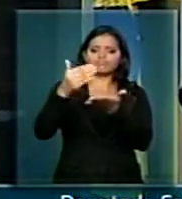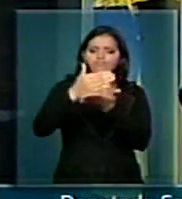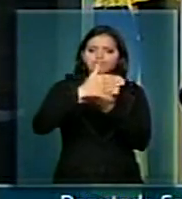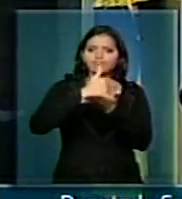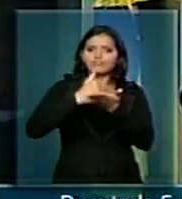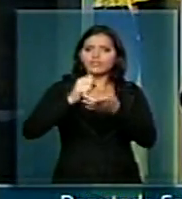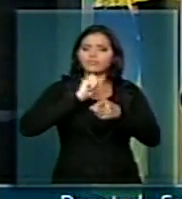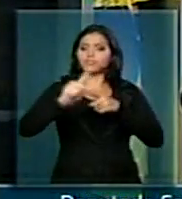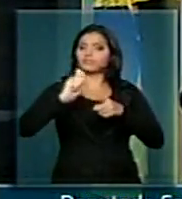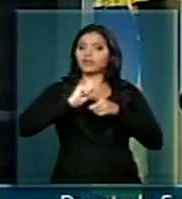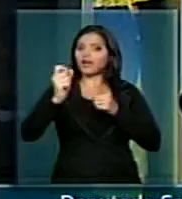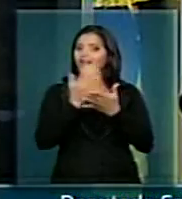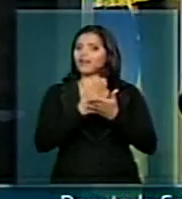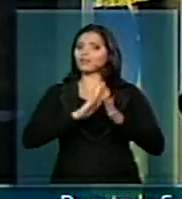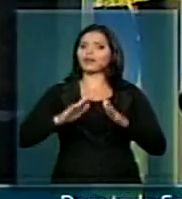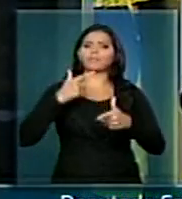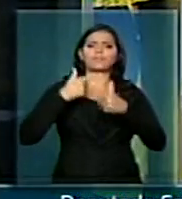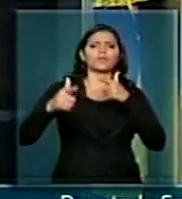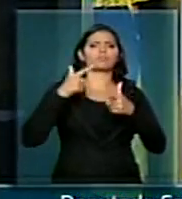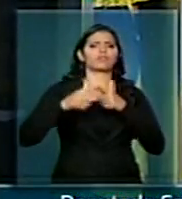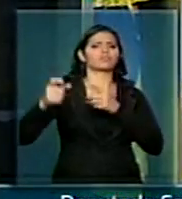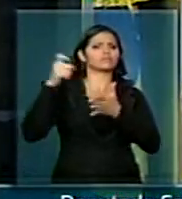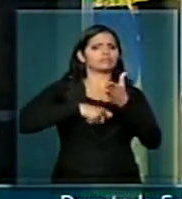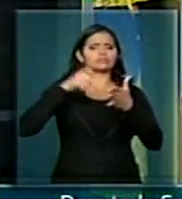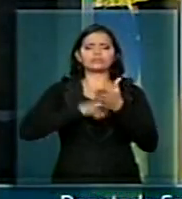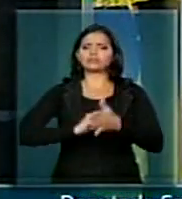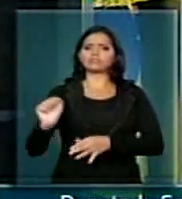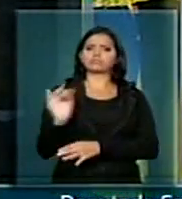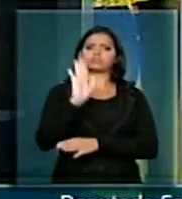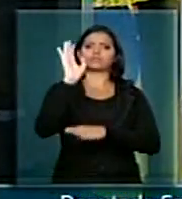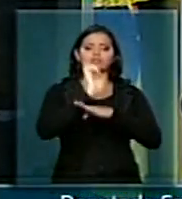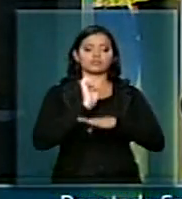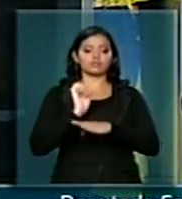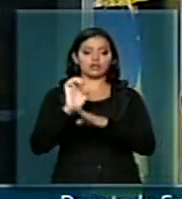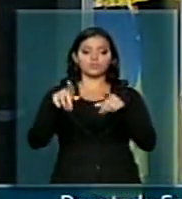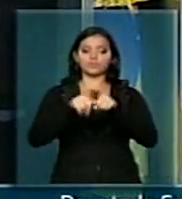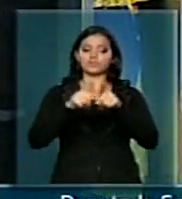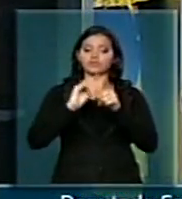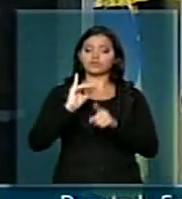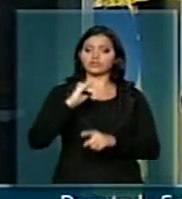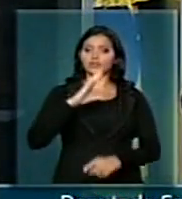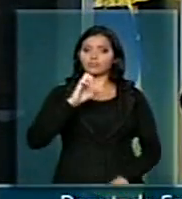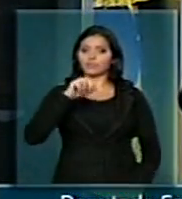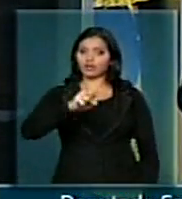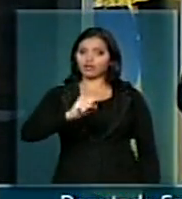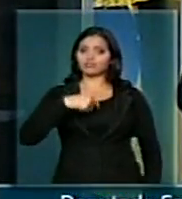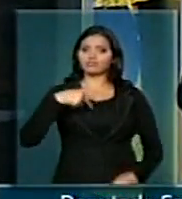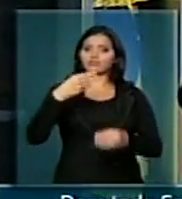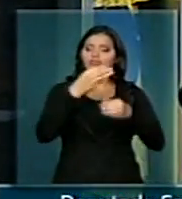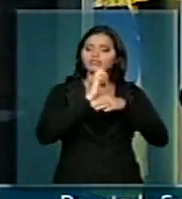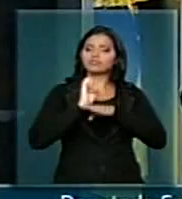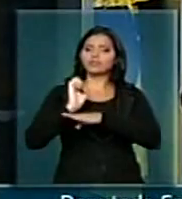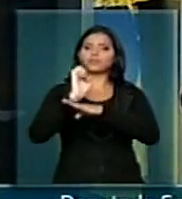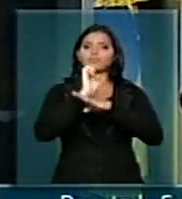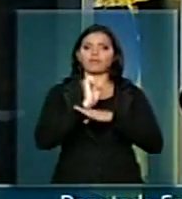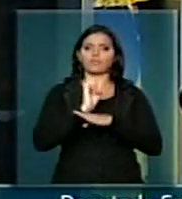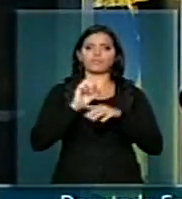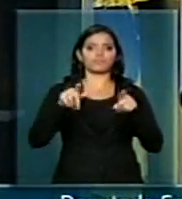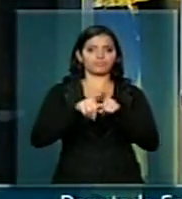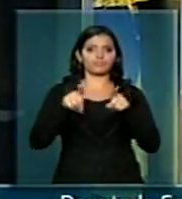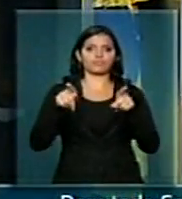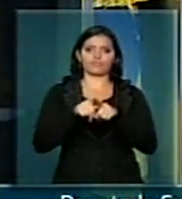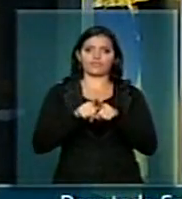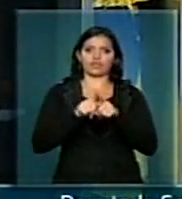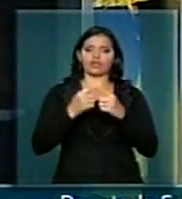acabando com a guerra fiscal entre os Estados, na questão do ICMS interestadual, na questão da